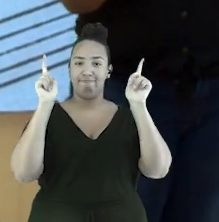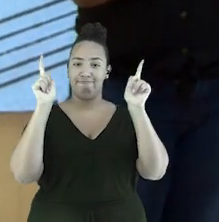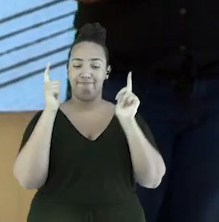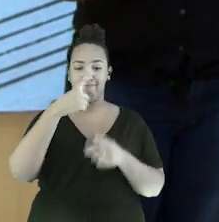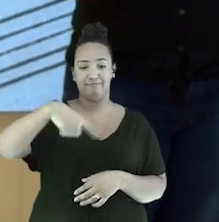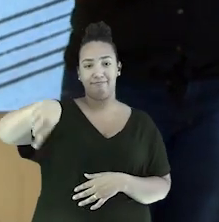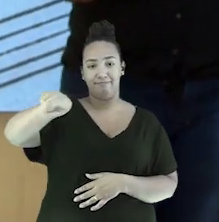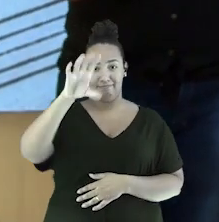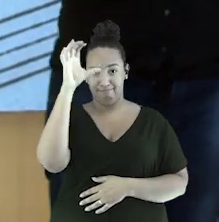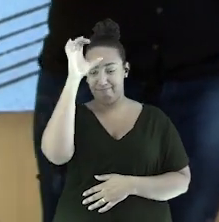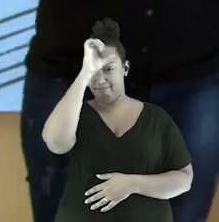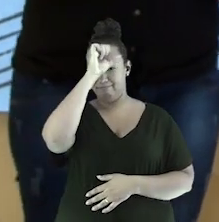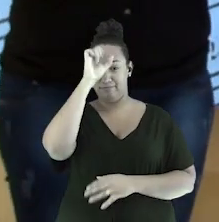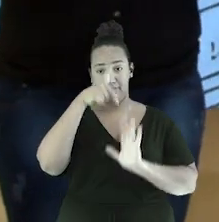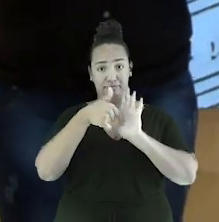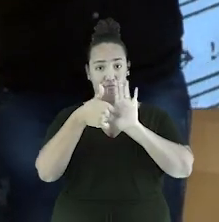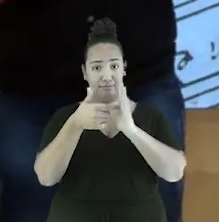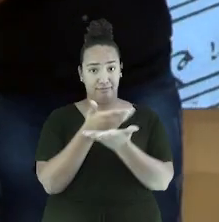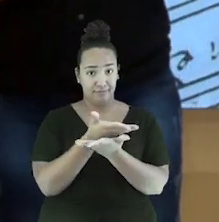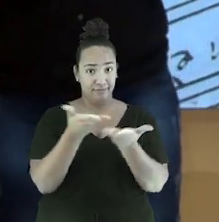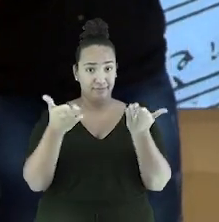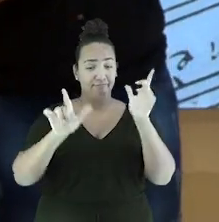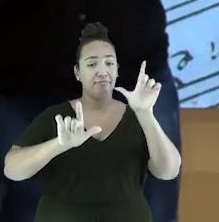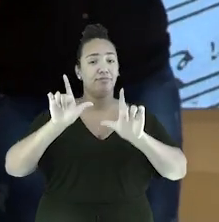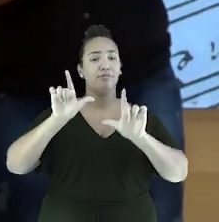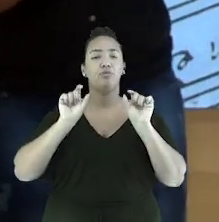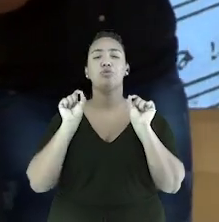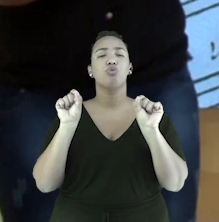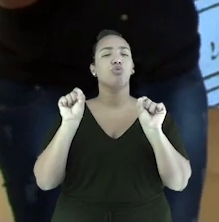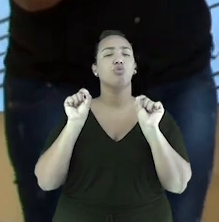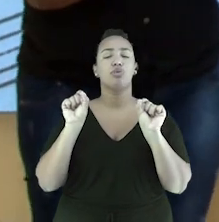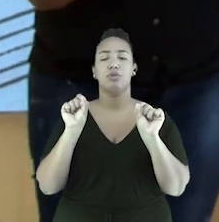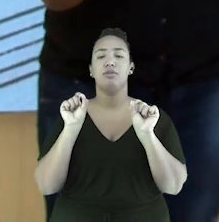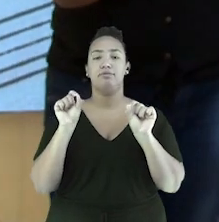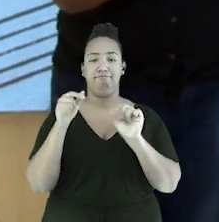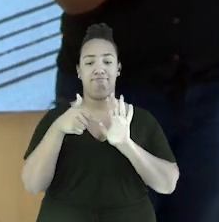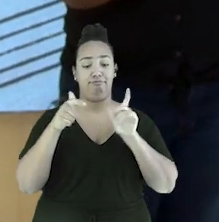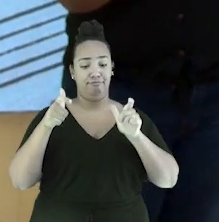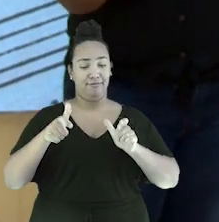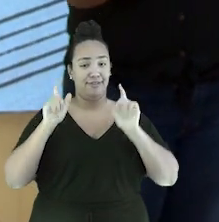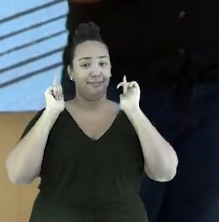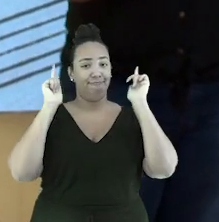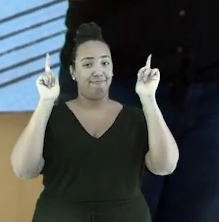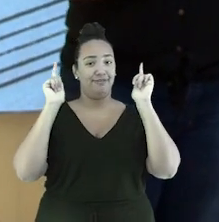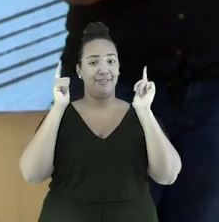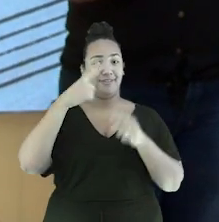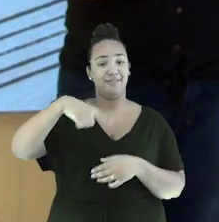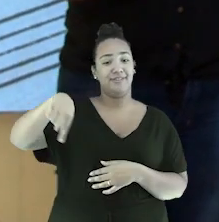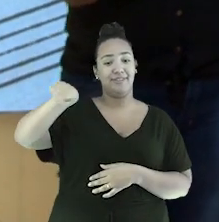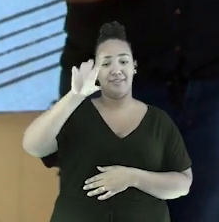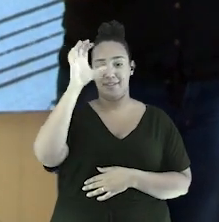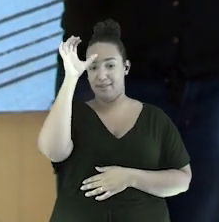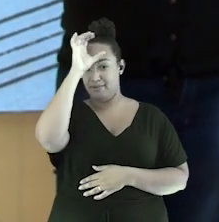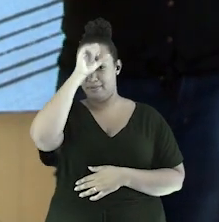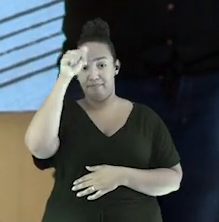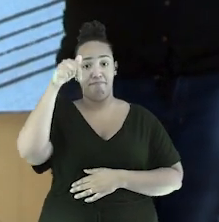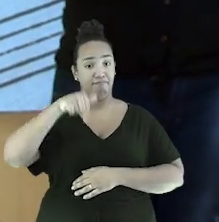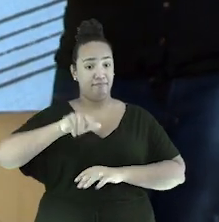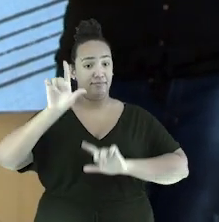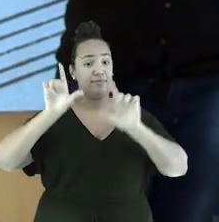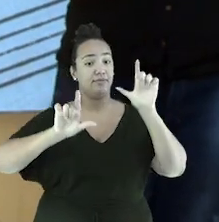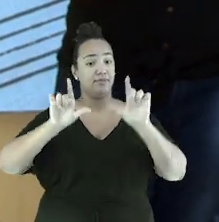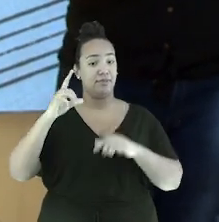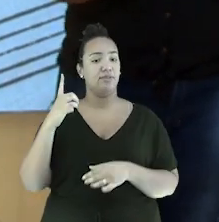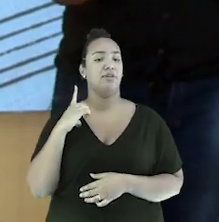divertido onde você vai aprender. Eu vou mostrar para vocês o que é o TudoTV. É um lugar divertido onde você vai aprender. Aqui no nosso